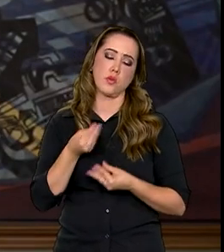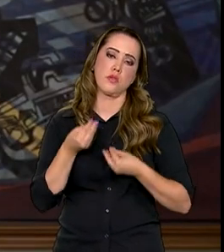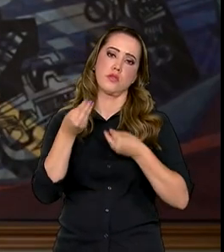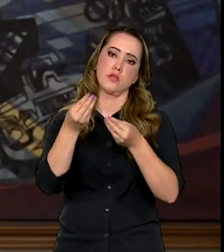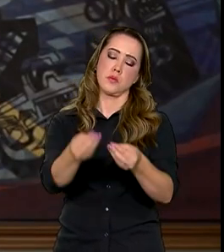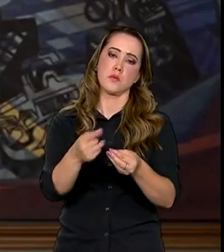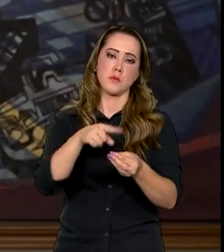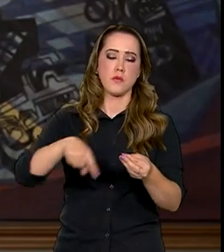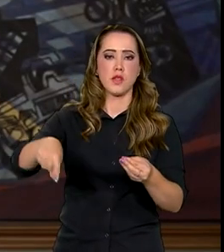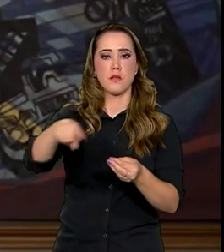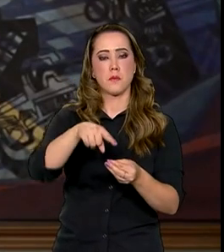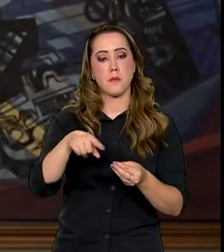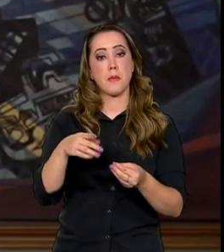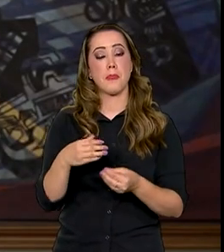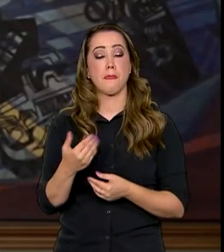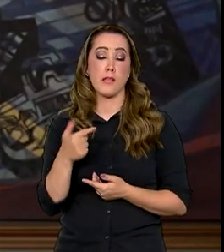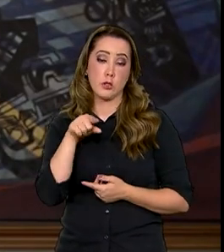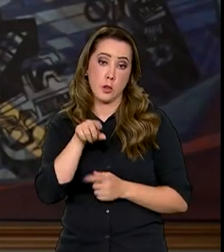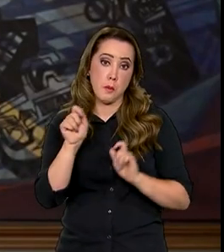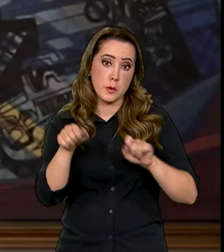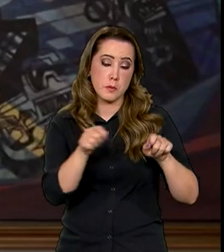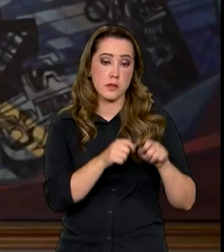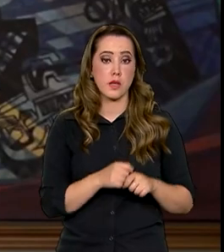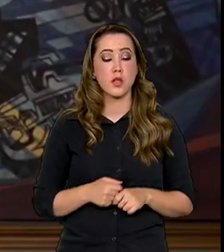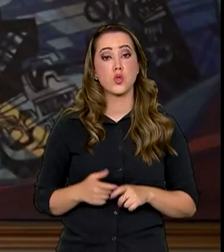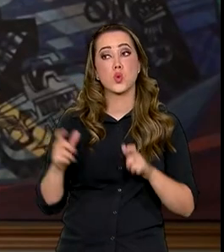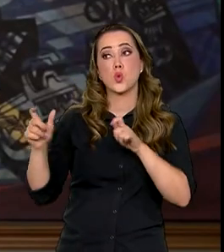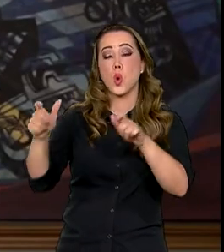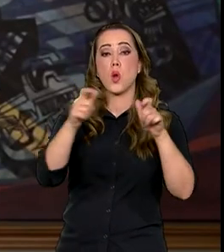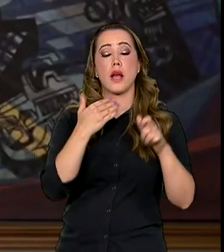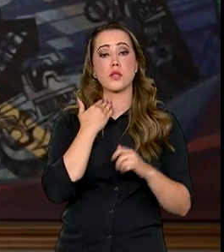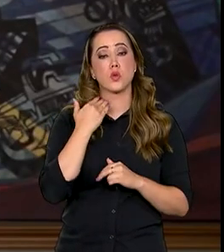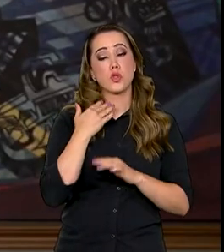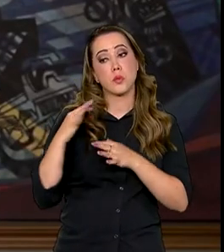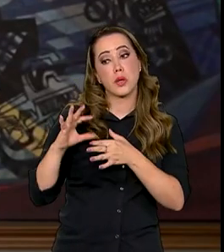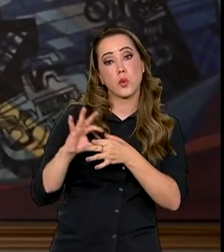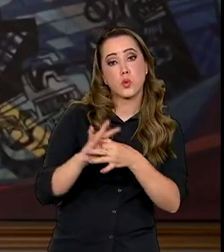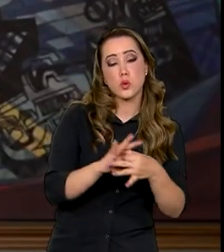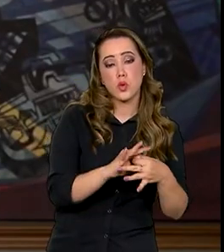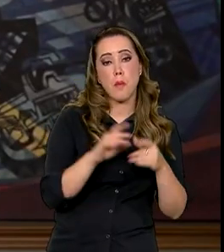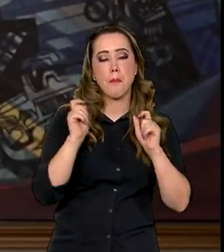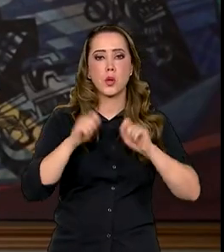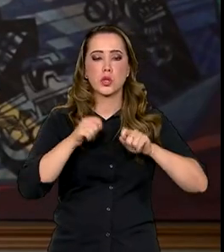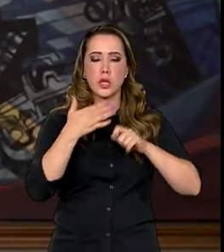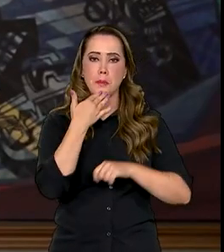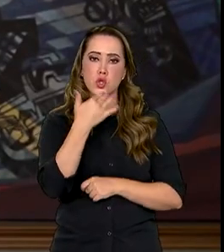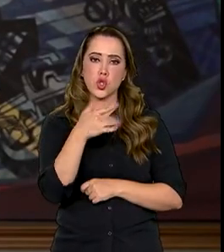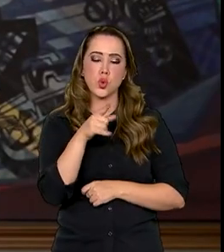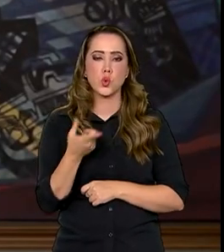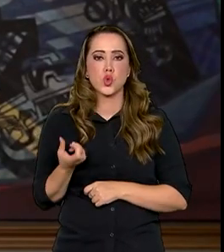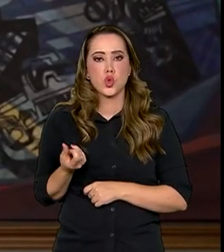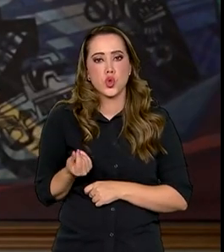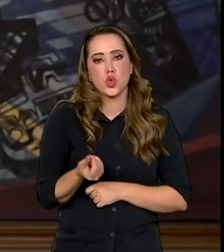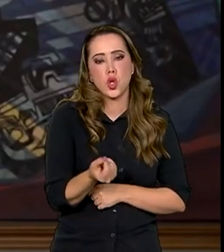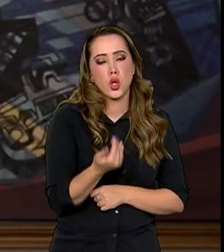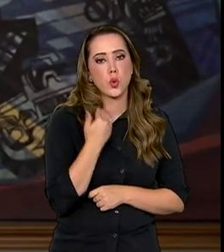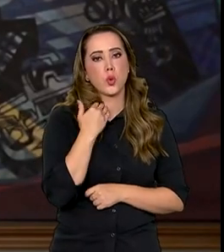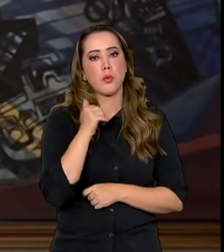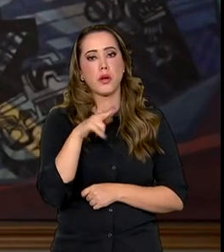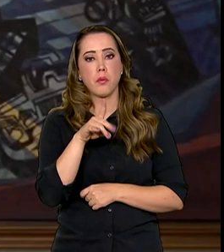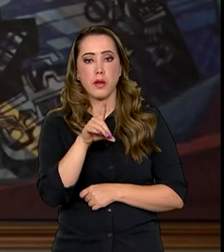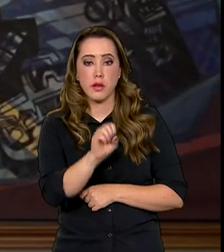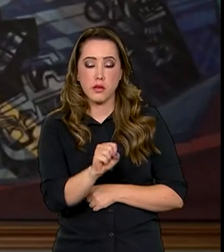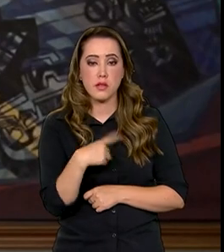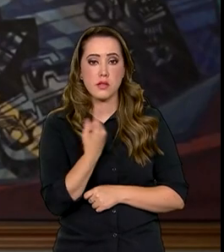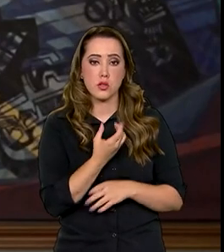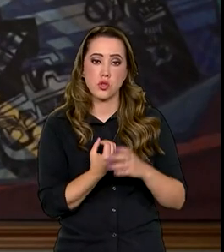ficar disponíveis na rede bancária. E as agências locais, dos bancos parceiros, poderão retirar esses recursos do BNDES. E